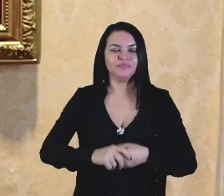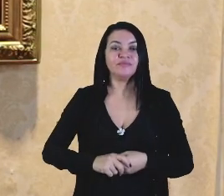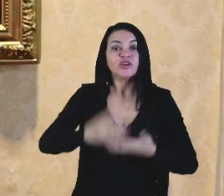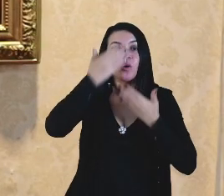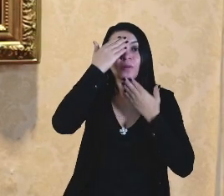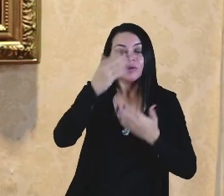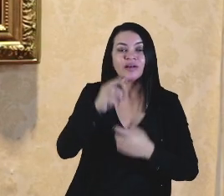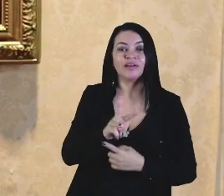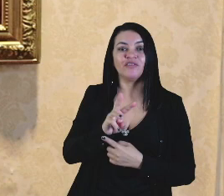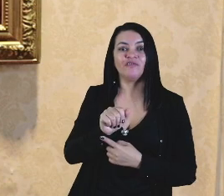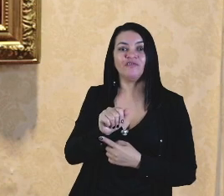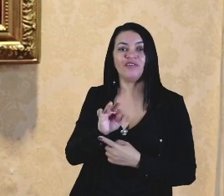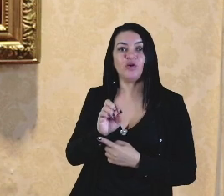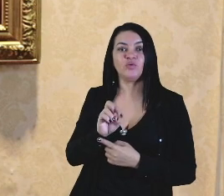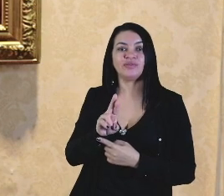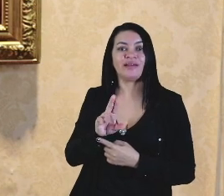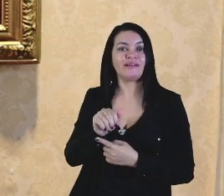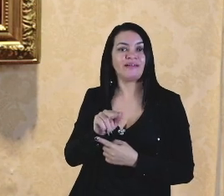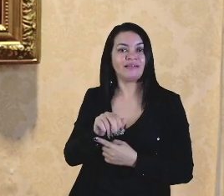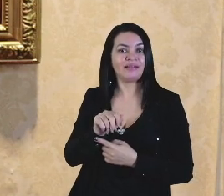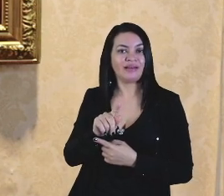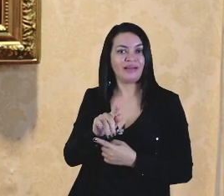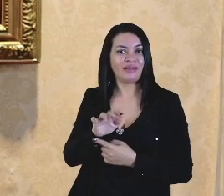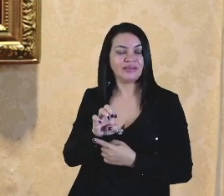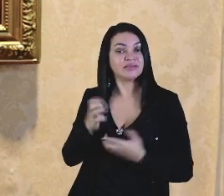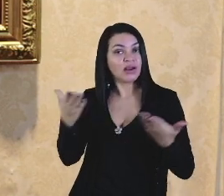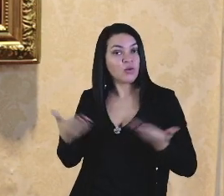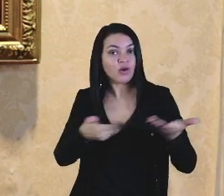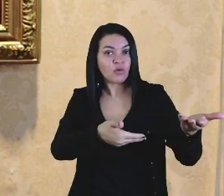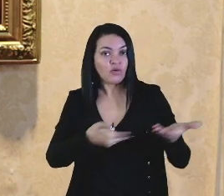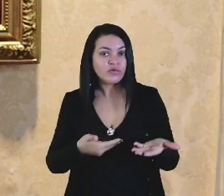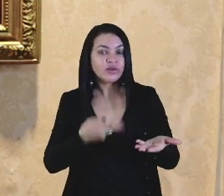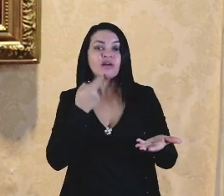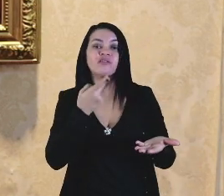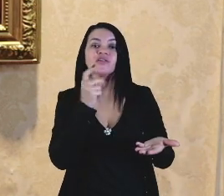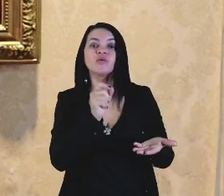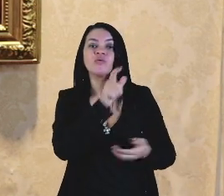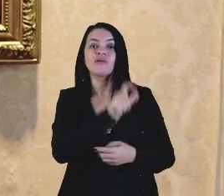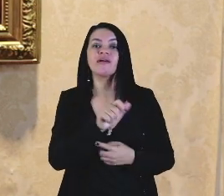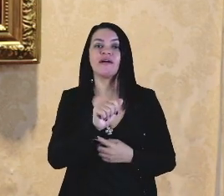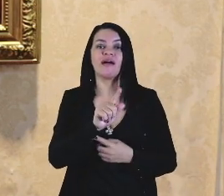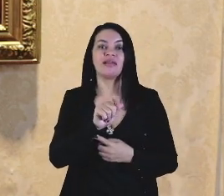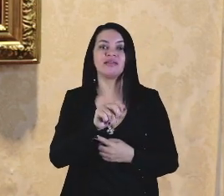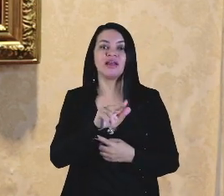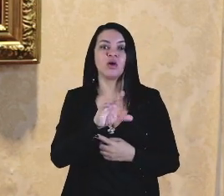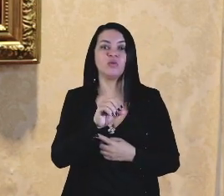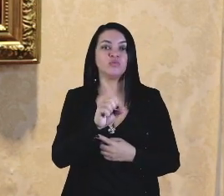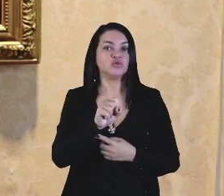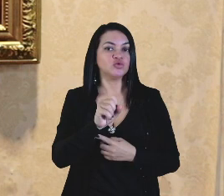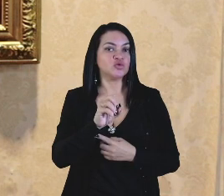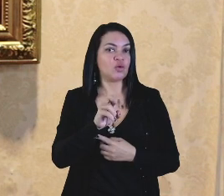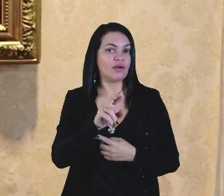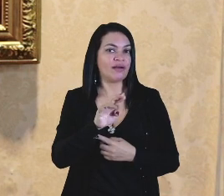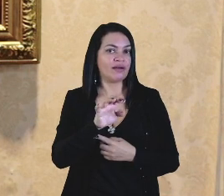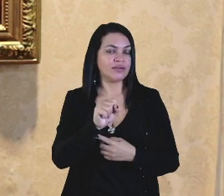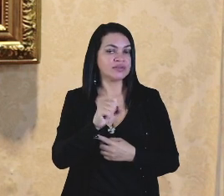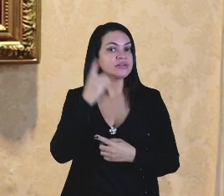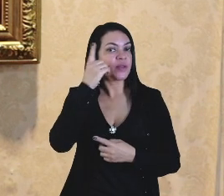Obrigada, senhor Valter Canales. Convidamos para fazer uso da palavra o senhor Adelmo Soares, deputado estadual.